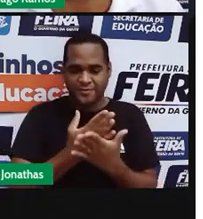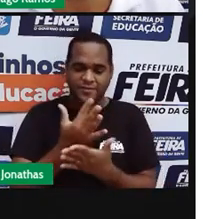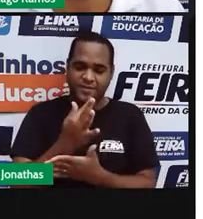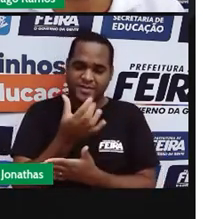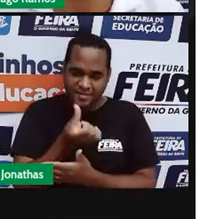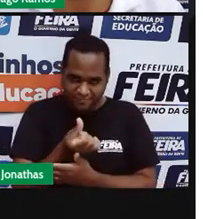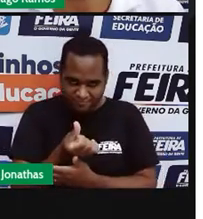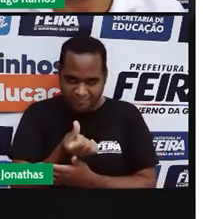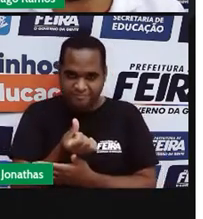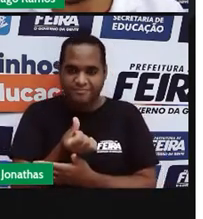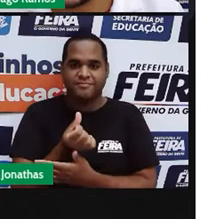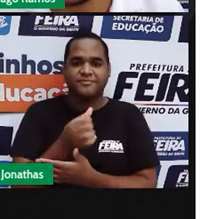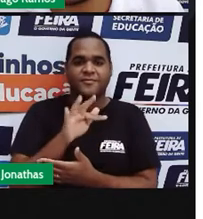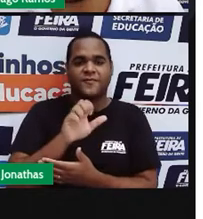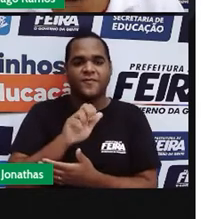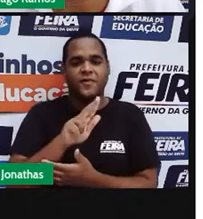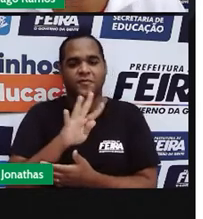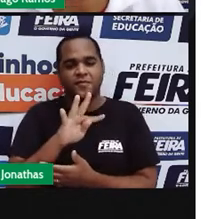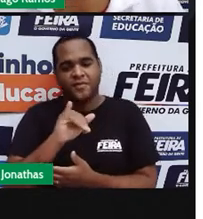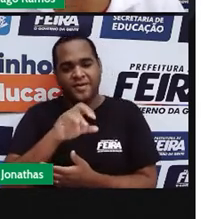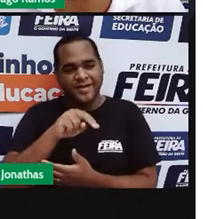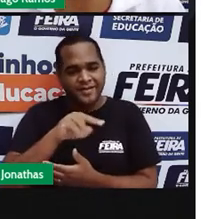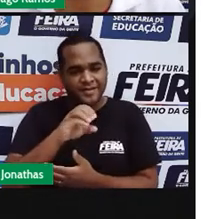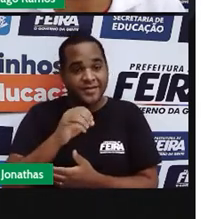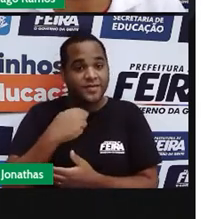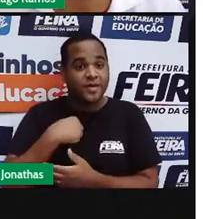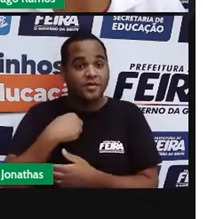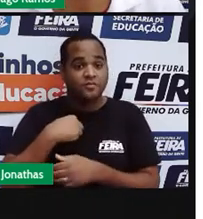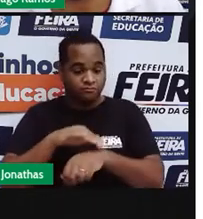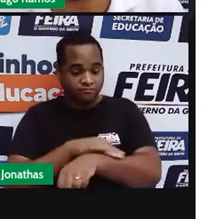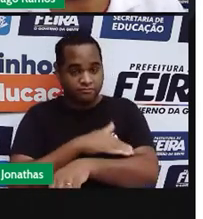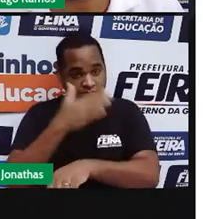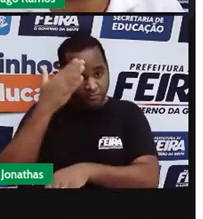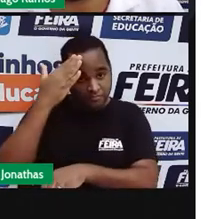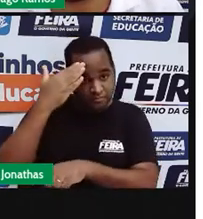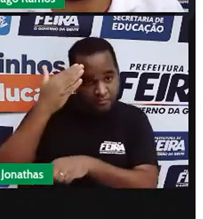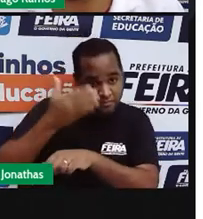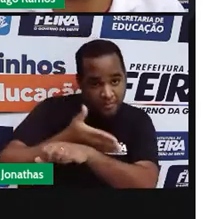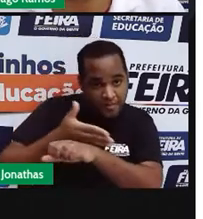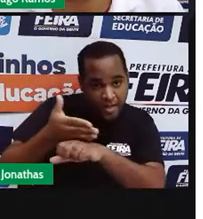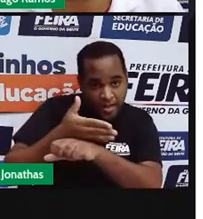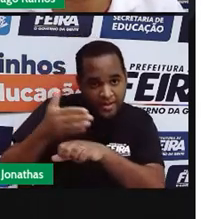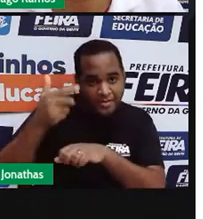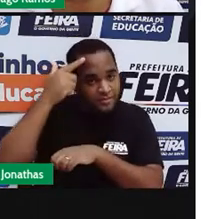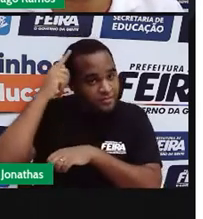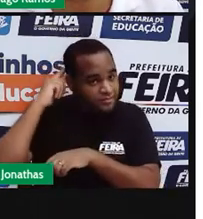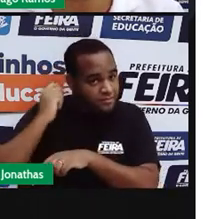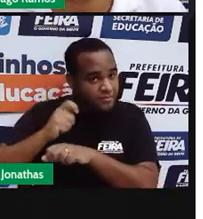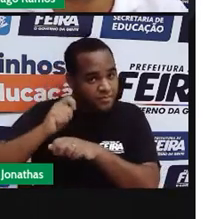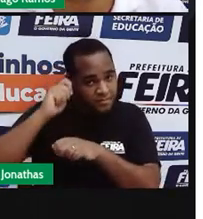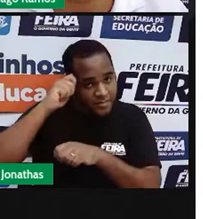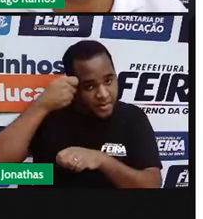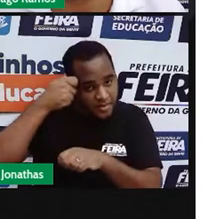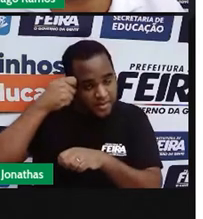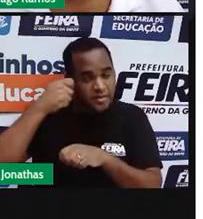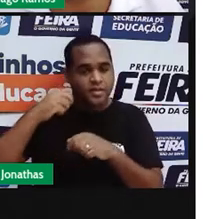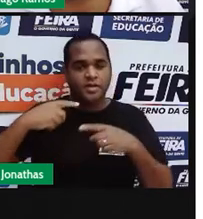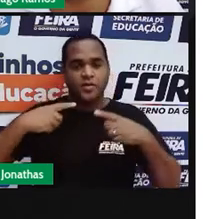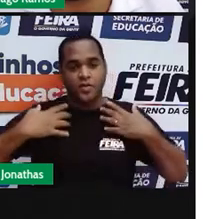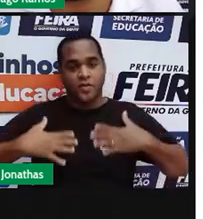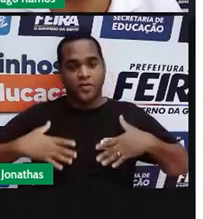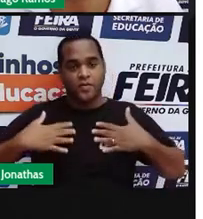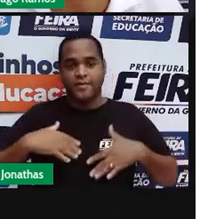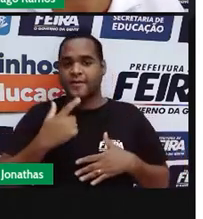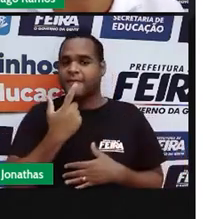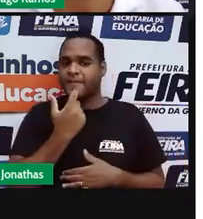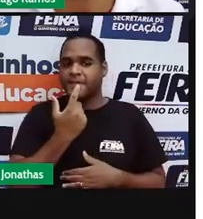Faustino Dias Lima, eu tenho pele branca, cabelo preto, estou vestindo uma camisa